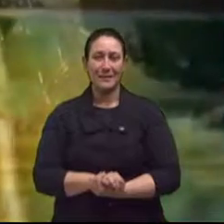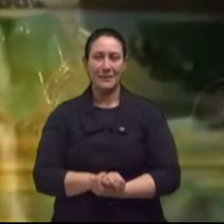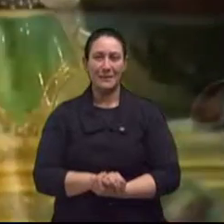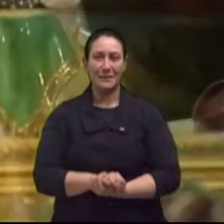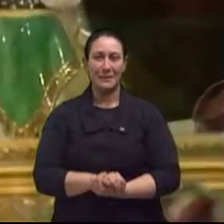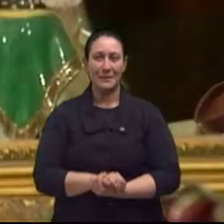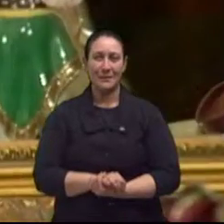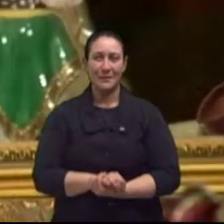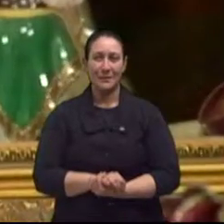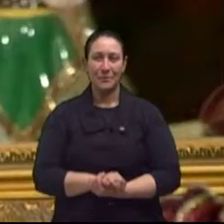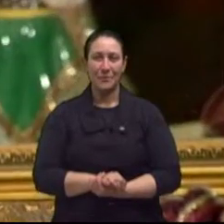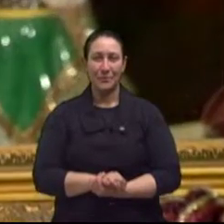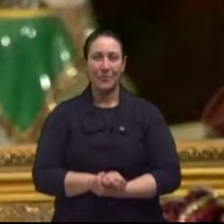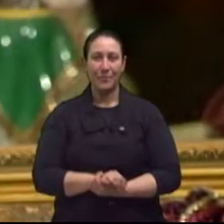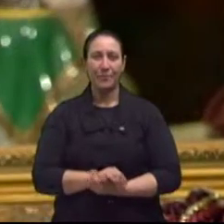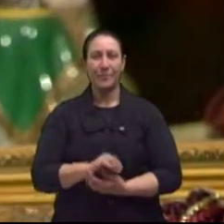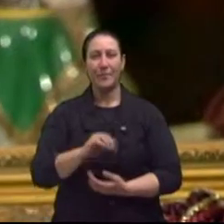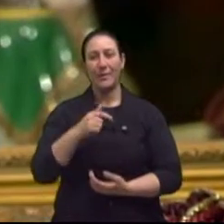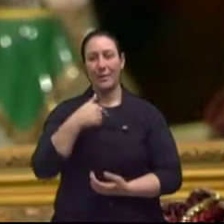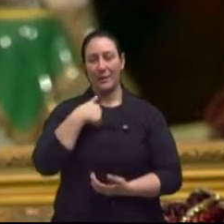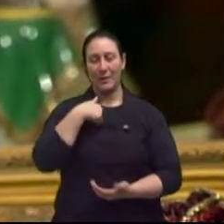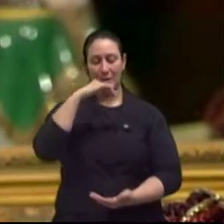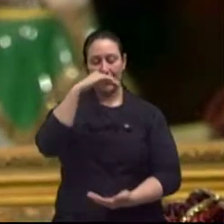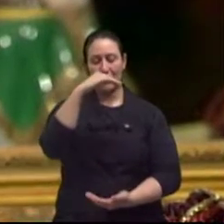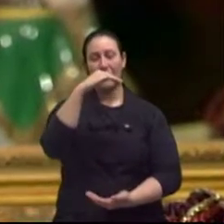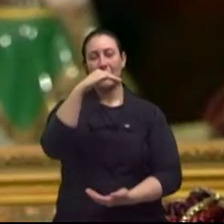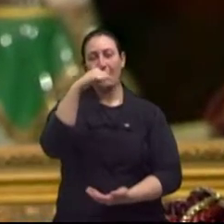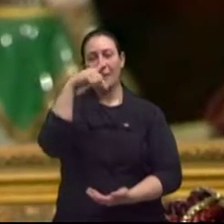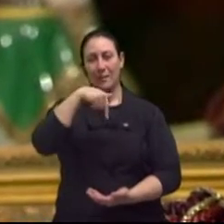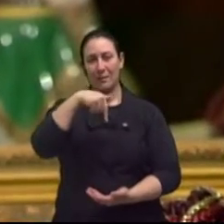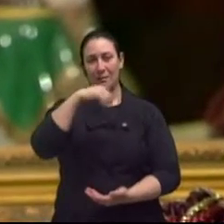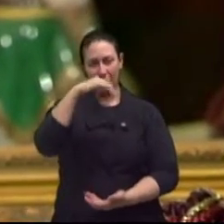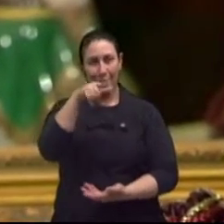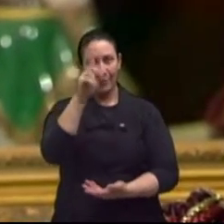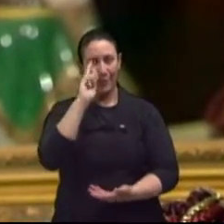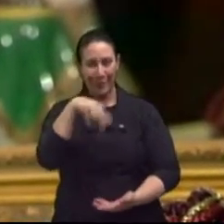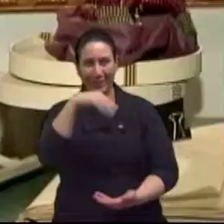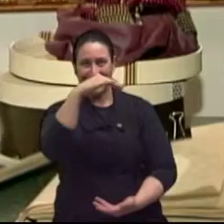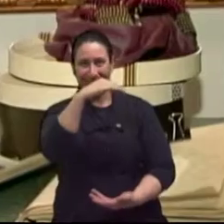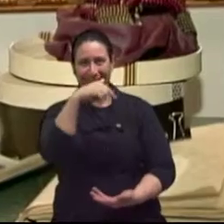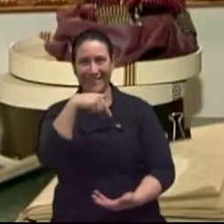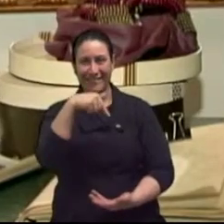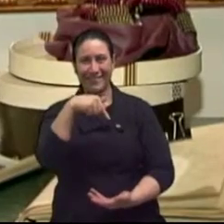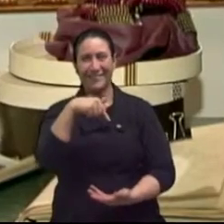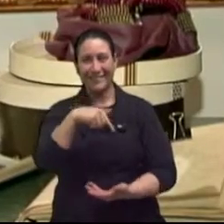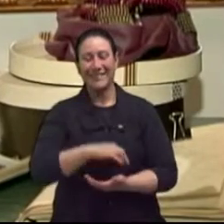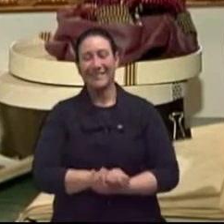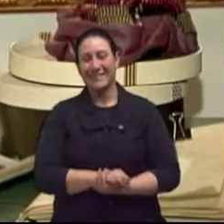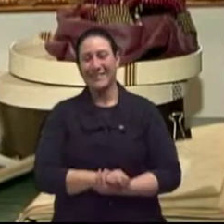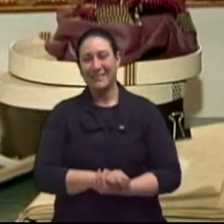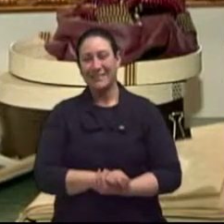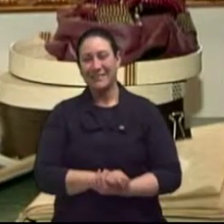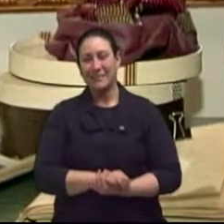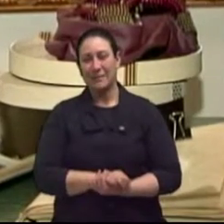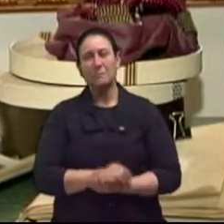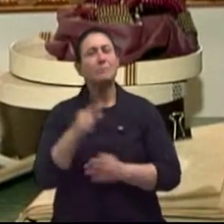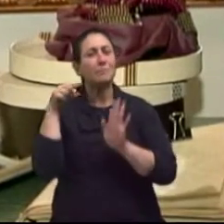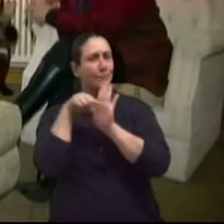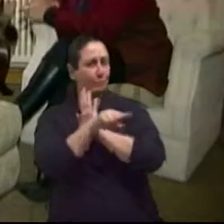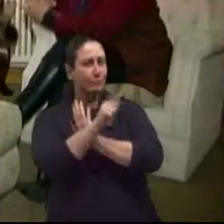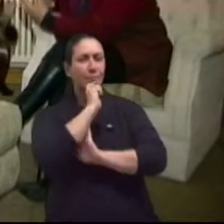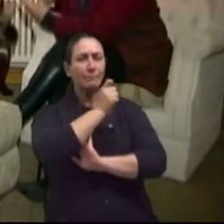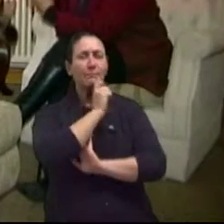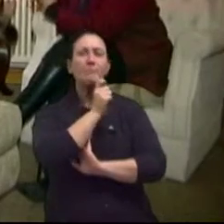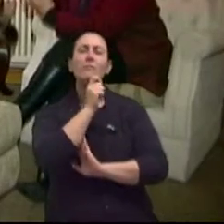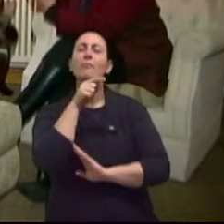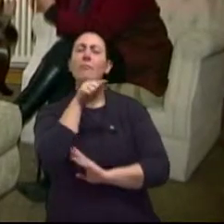Minha boneca, já tinha de vir. Lícia, essa aqui. Pois é? Bonita, não? Bonita. E essa roupa, né?